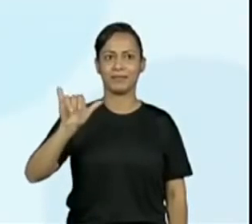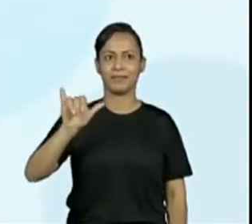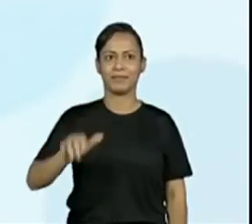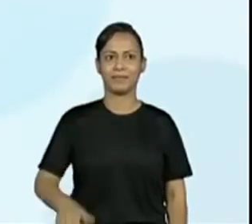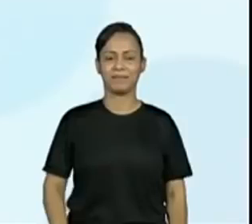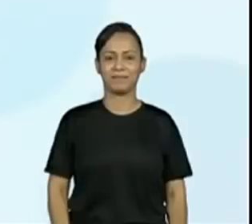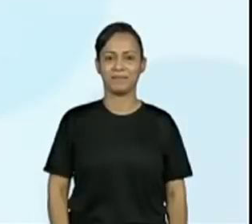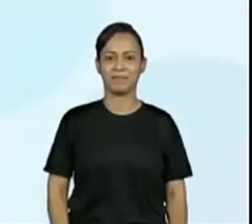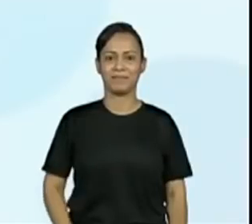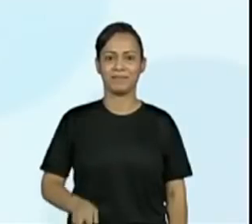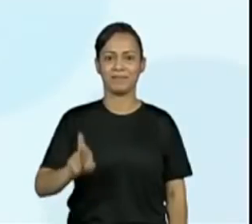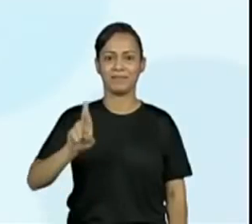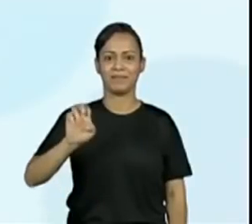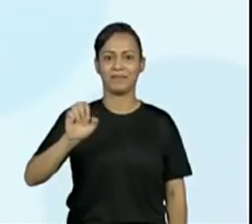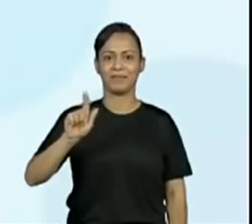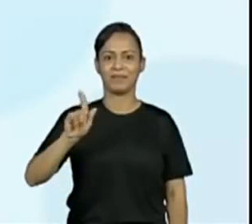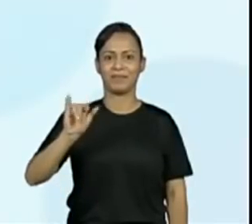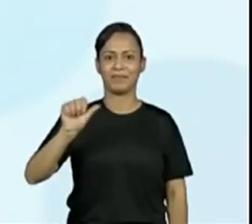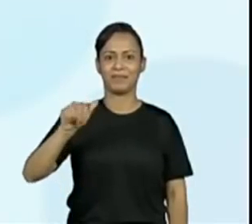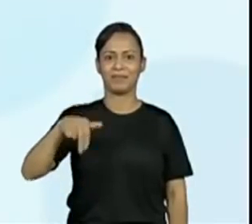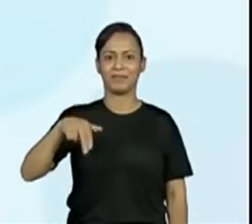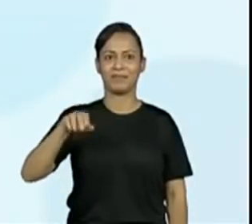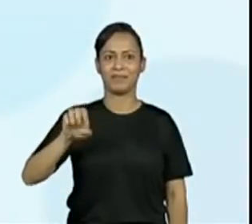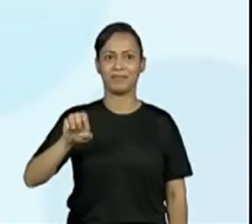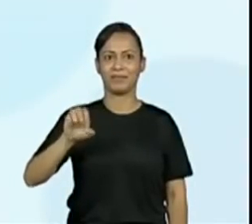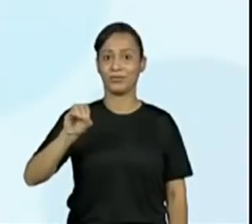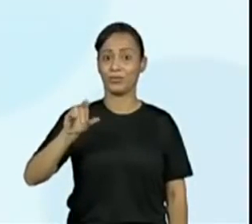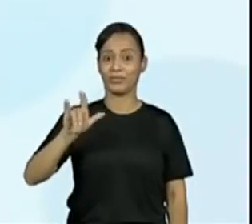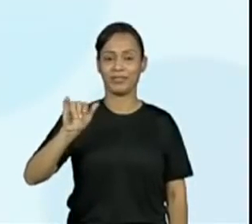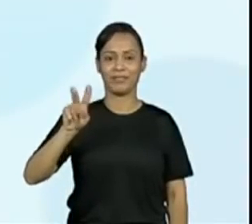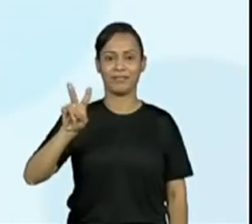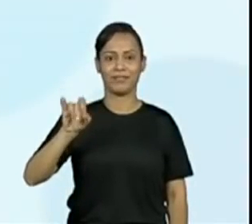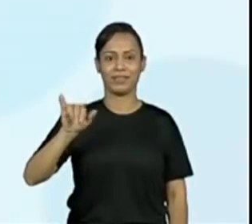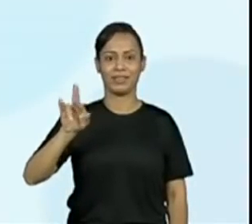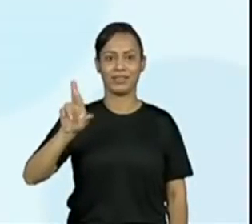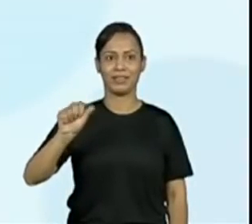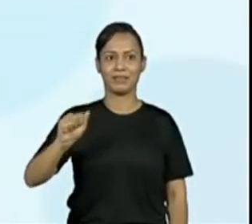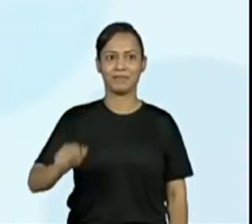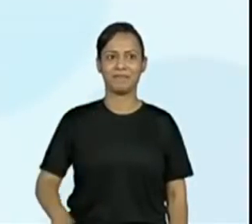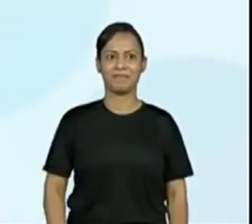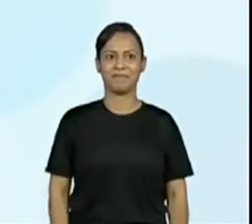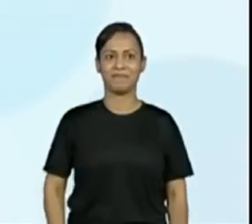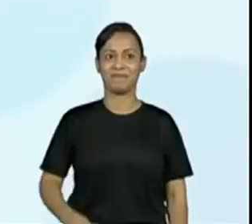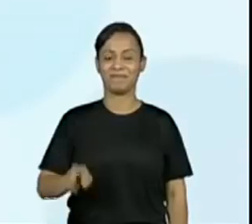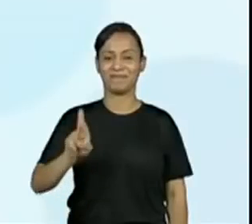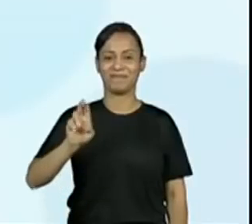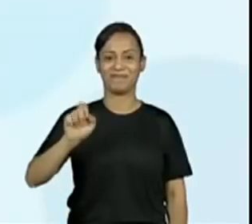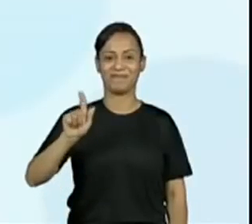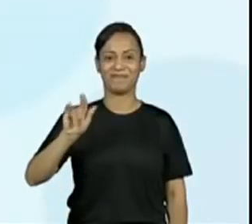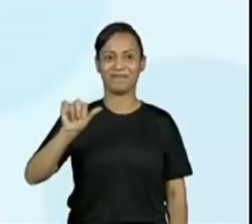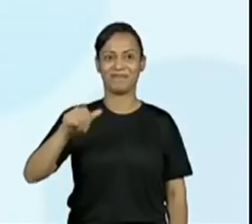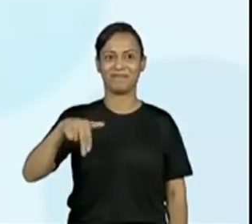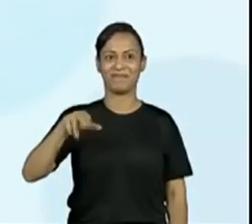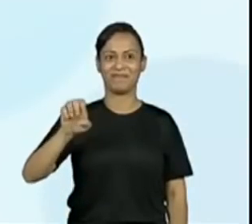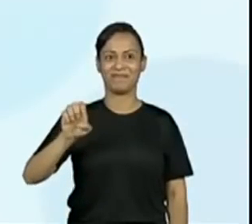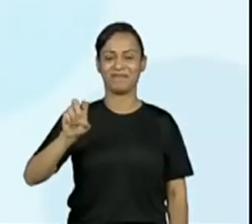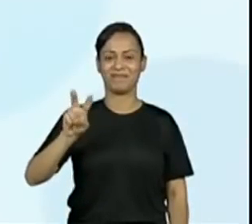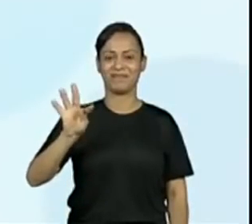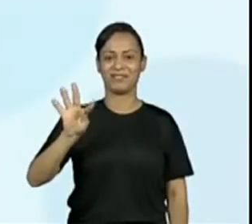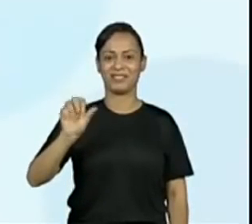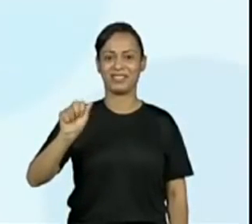Regiane Oliveira, Regiane Taveira e